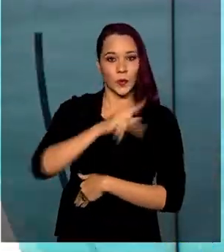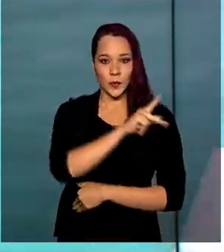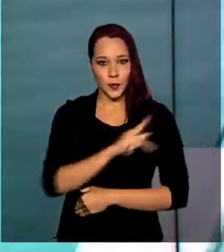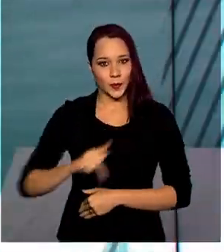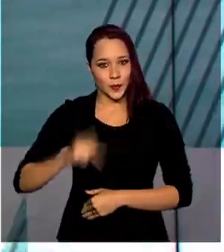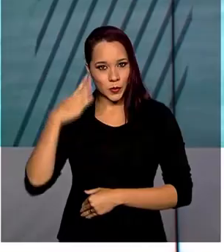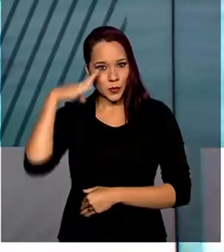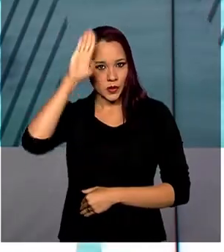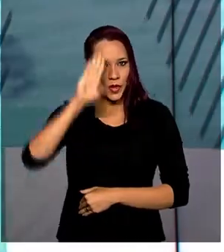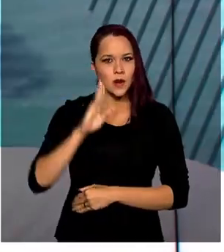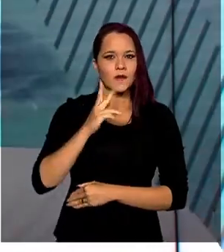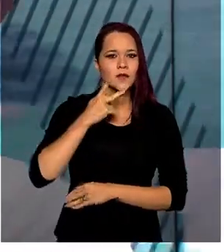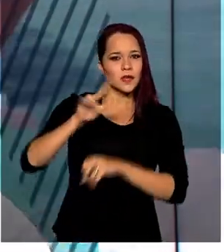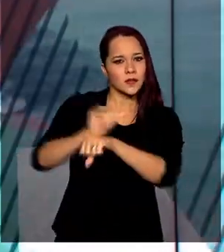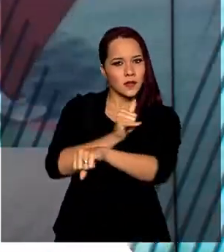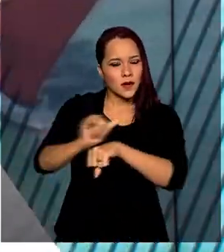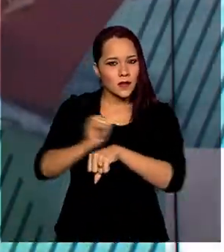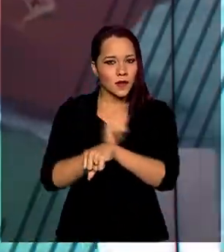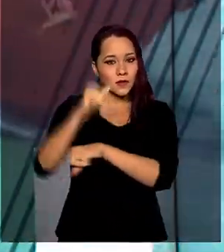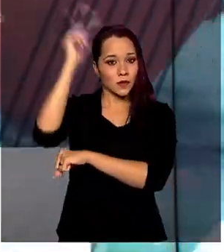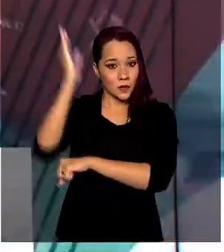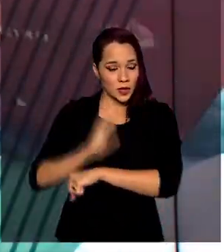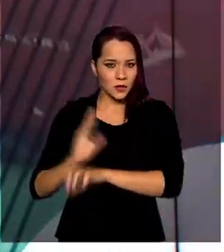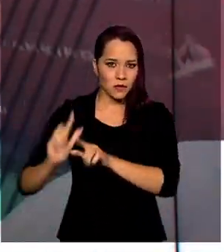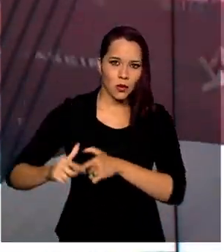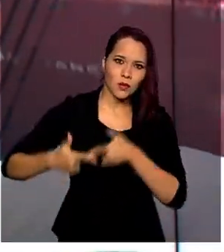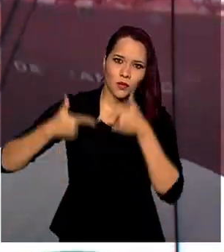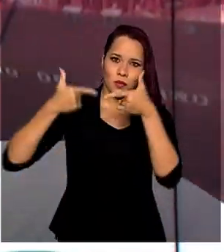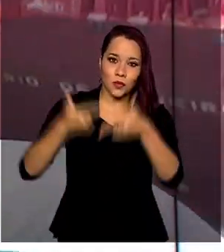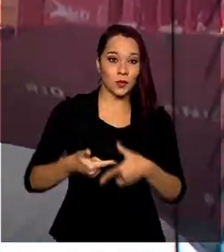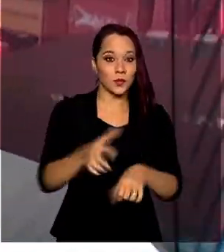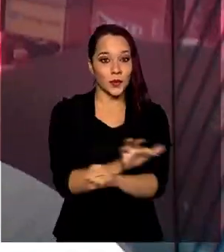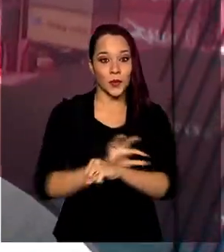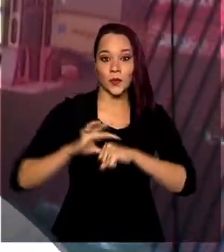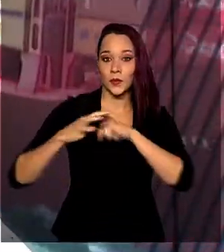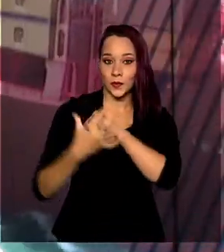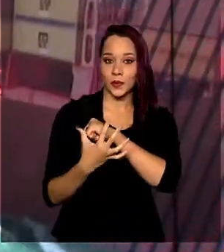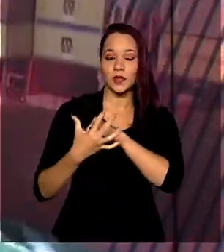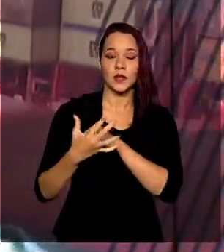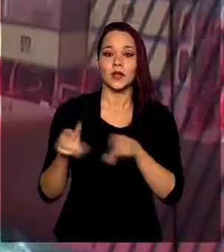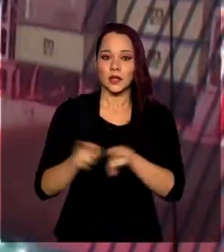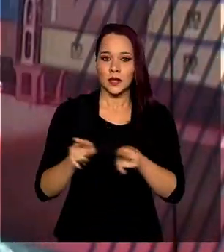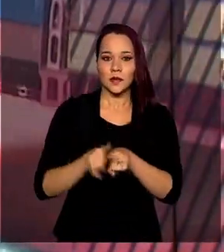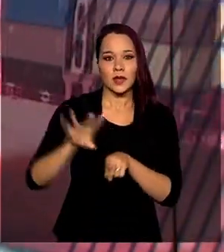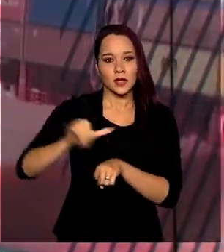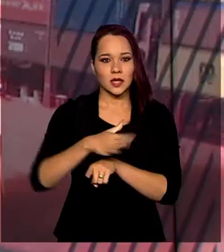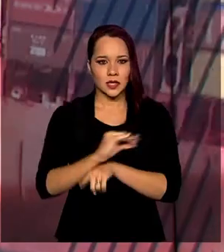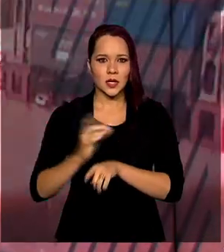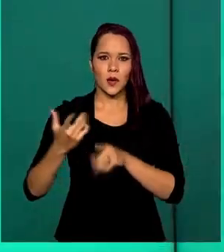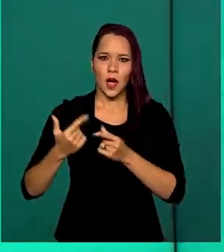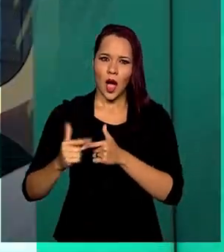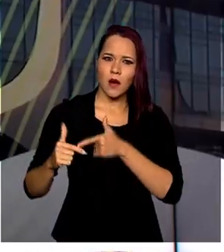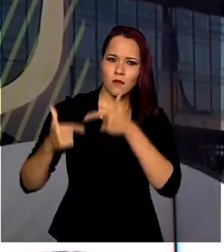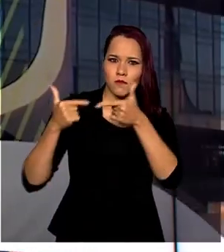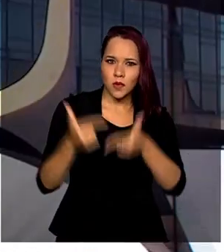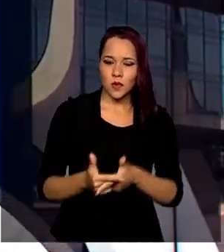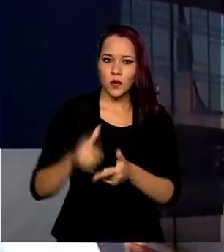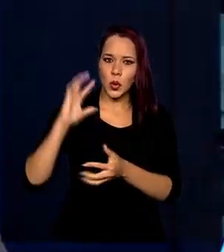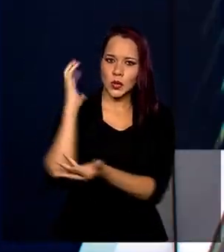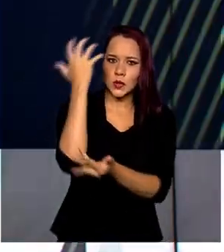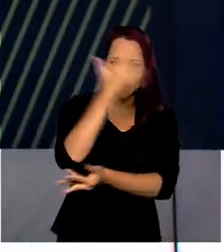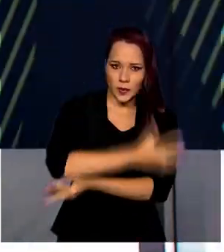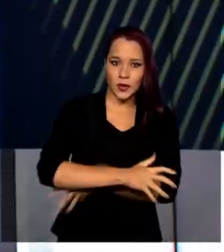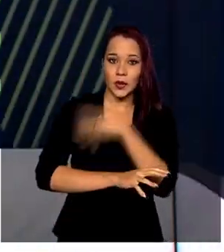fala sobre as medidas adotadas no Brasil para enfrentar a Covid-19, além das ações de combate ao desmatamento na